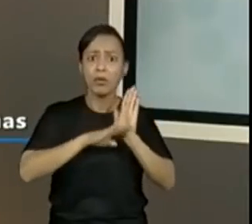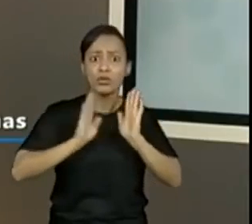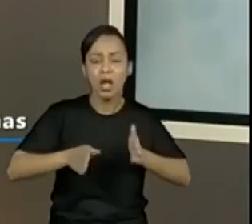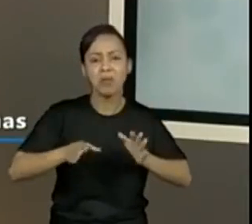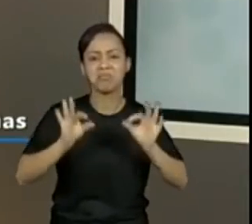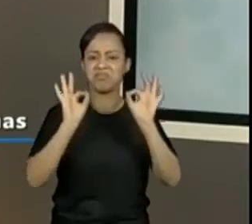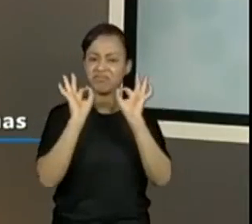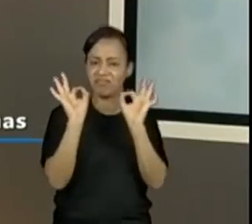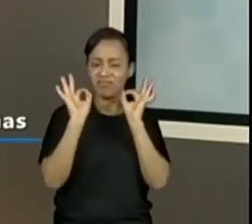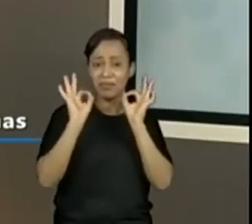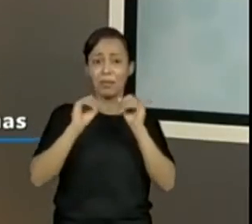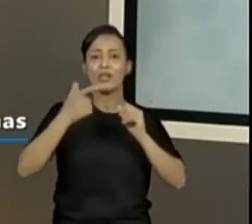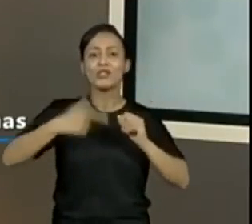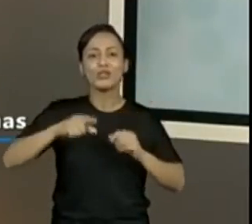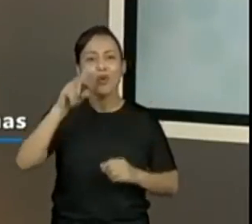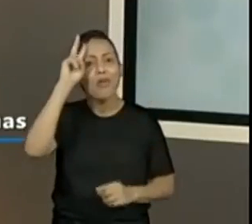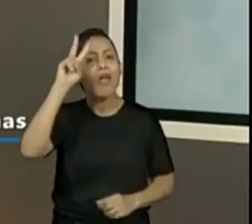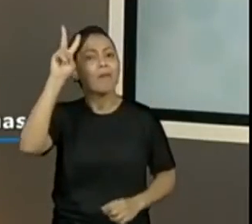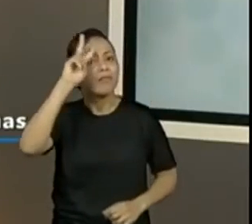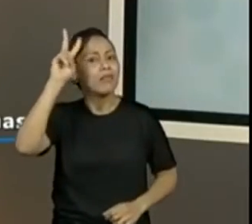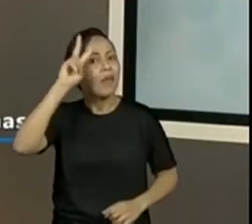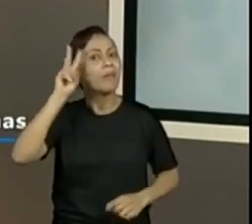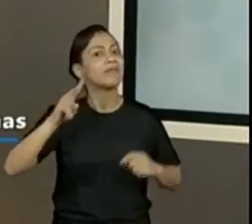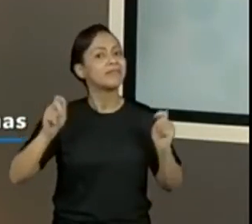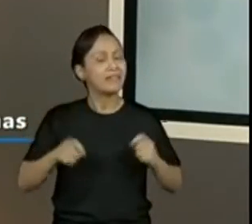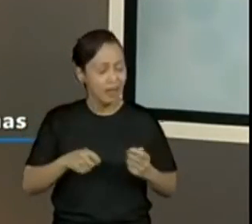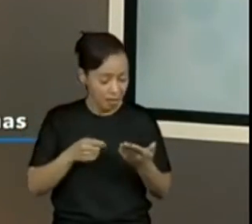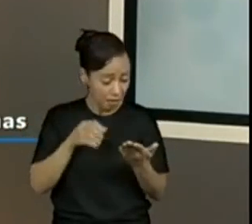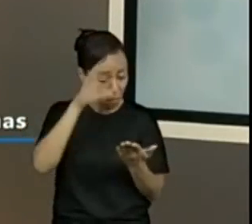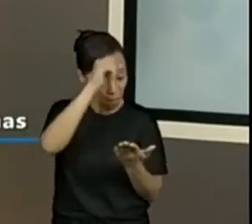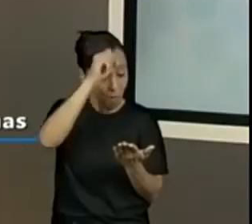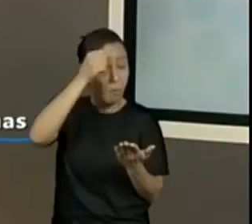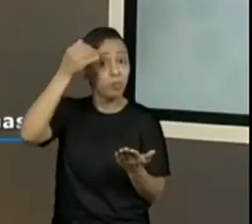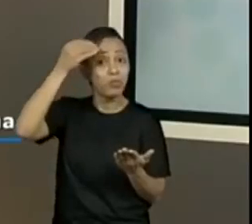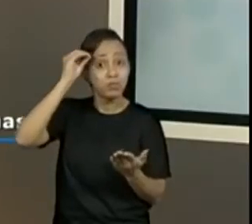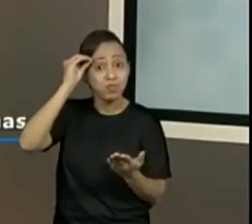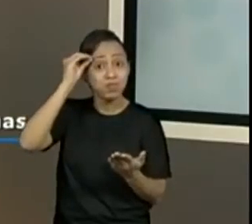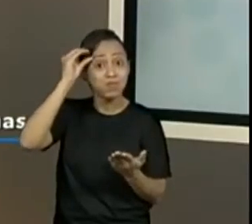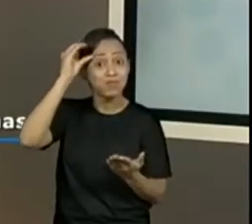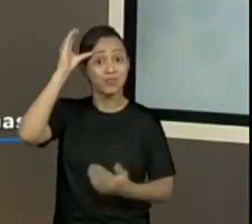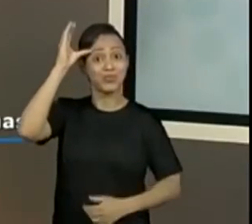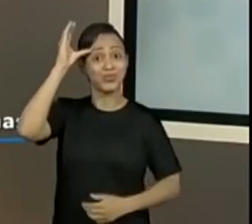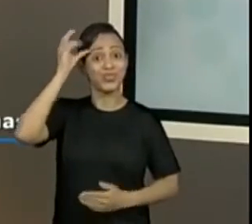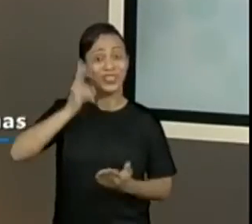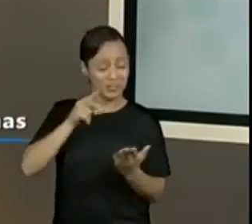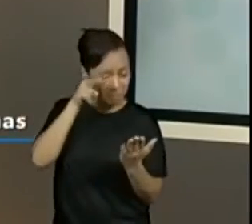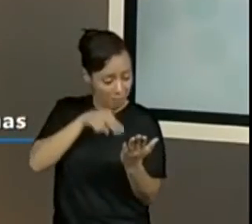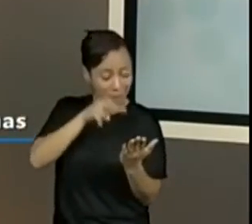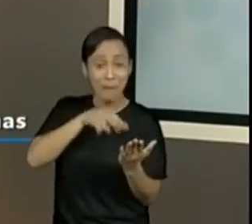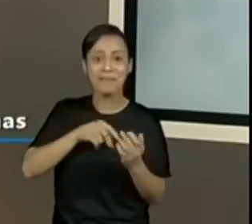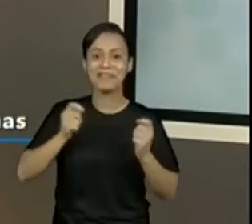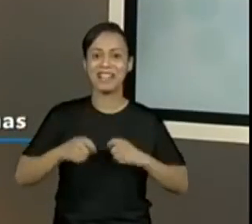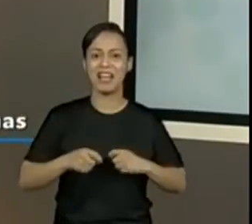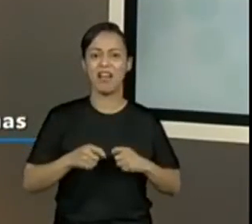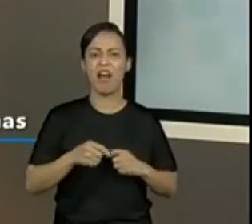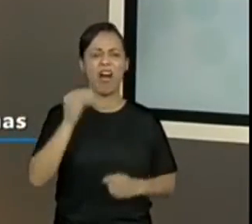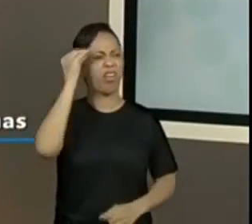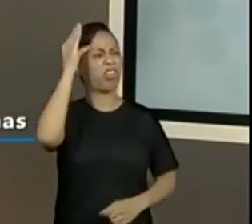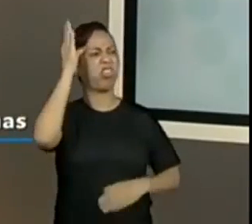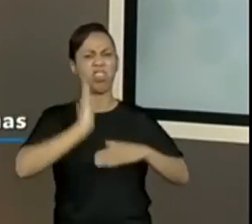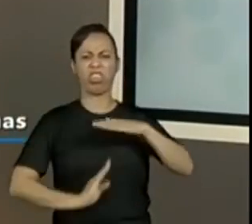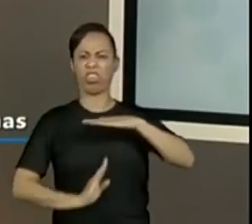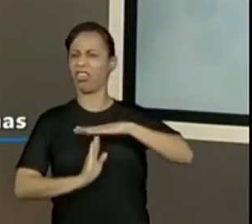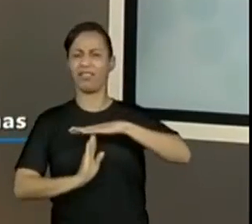fazer novamente, é relembrar, é continuar aprendendo um pouco mais e reforçando o que já sabe. Nunca vai ser demais.